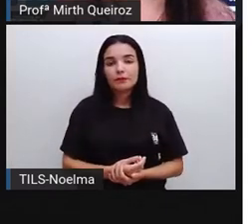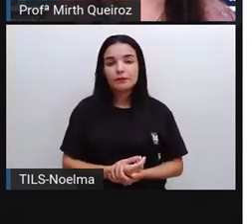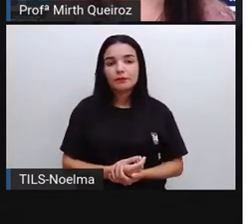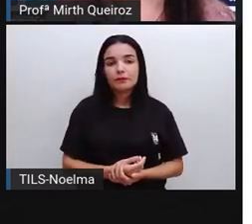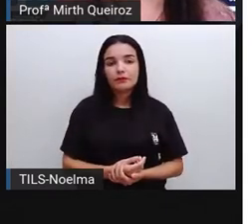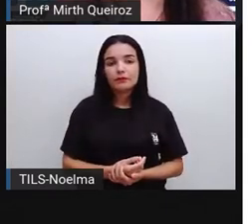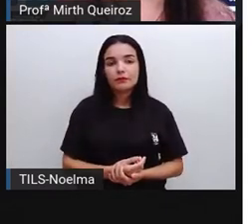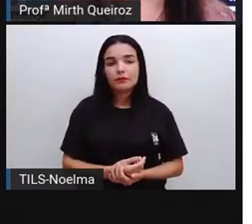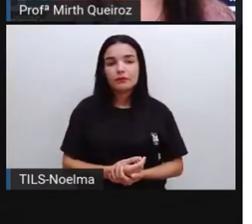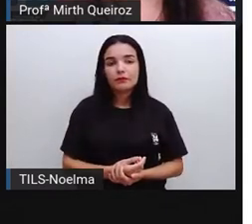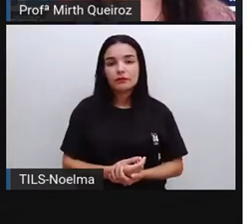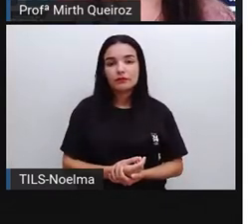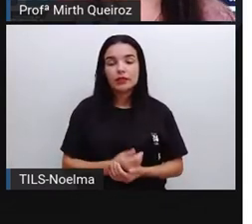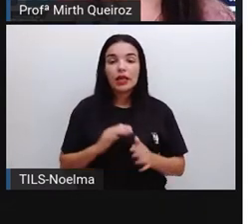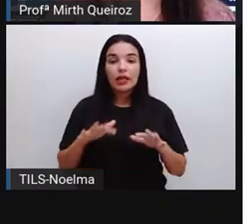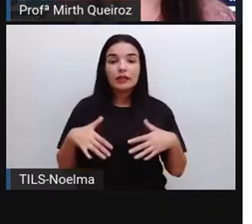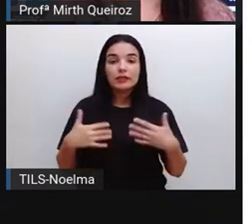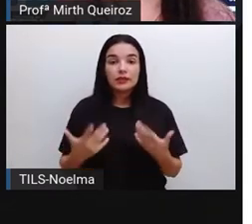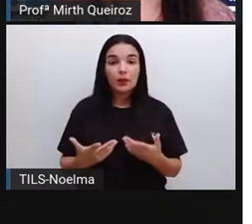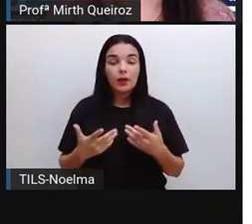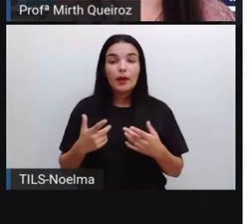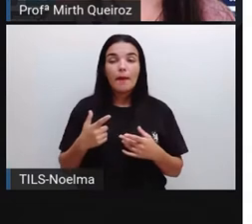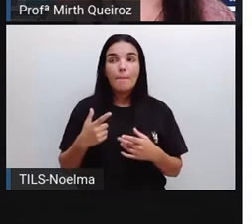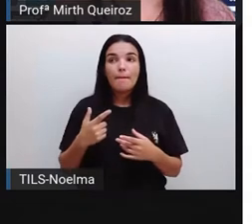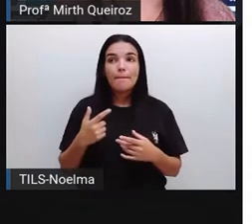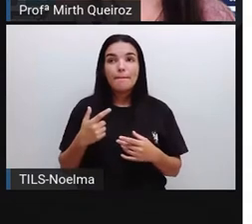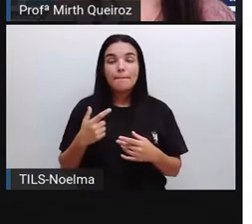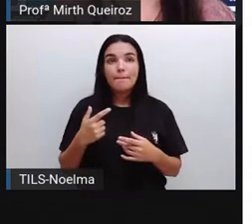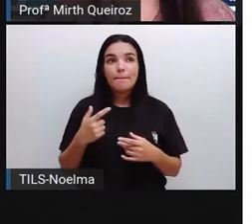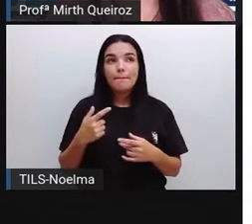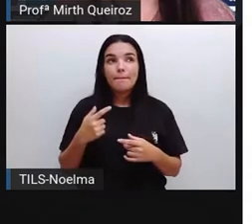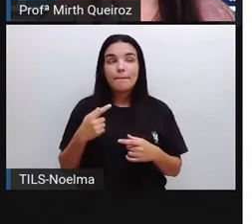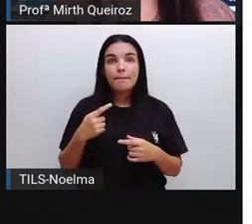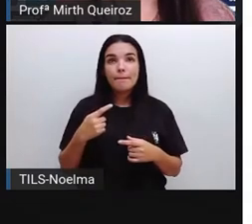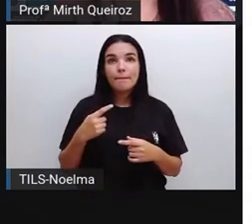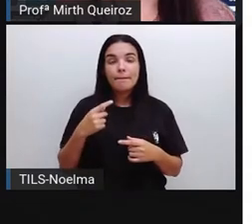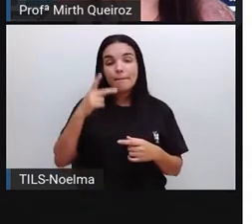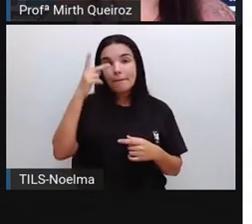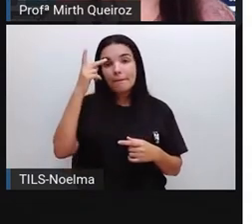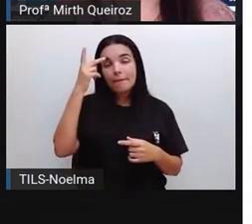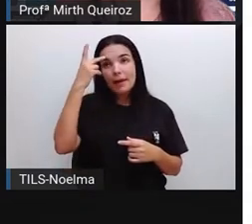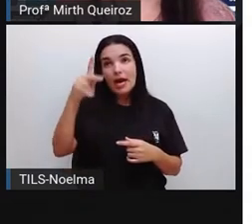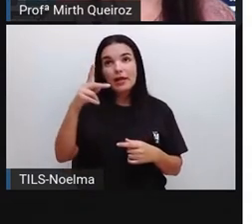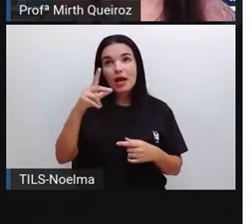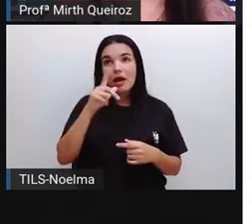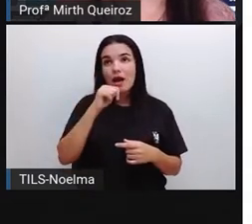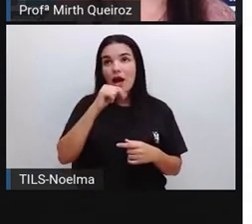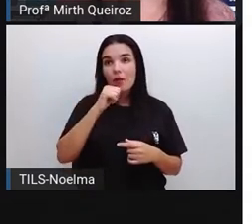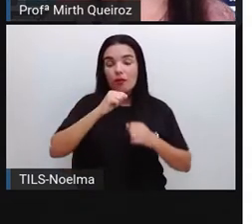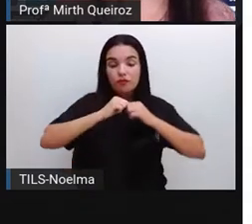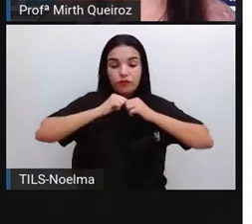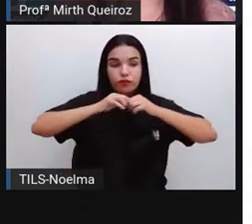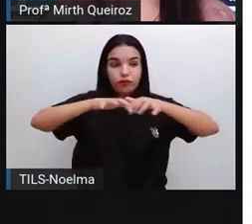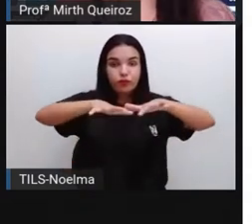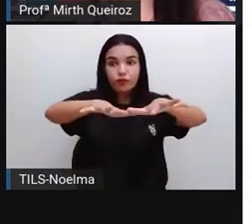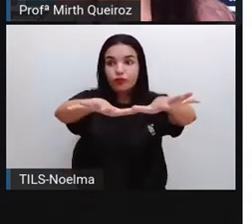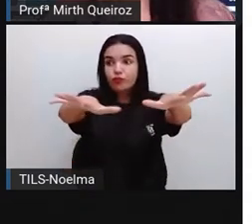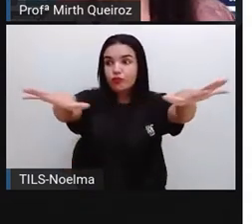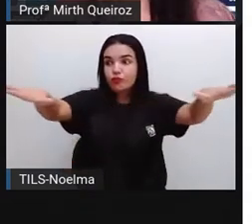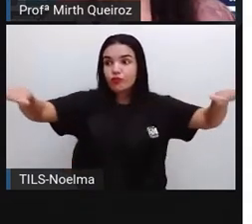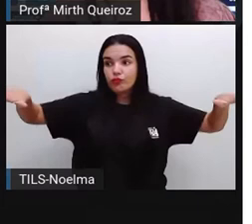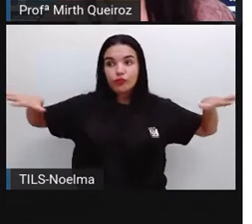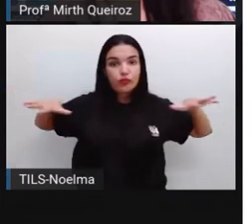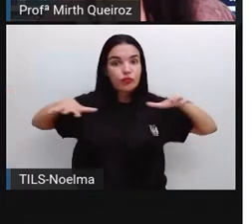para que haja essa universalização da água, para que haja essa expansão desse tipo de